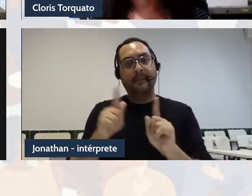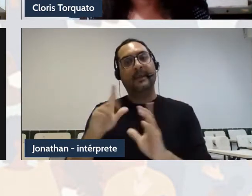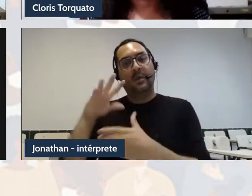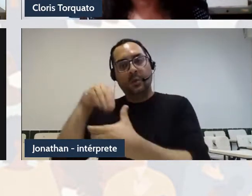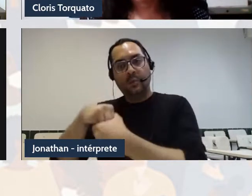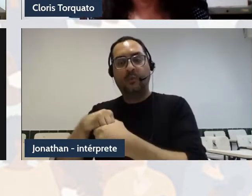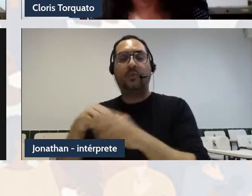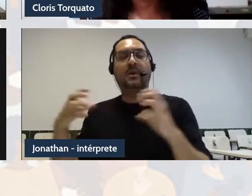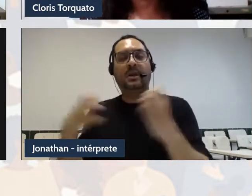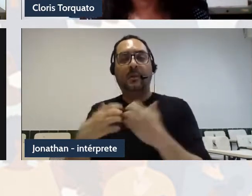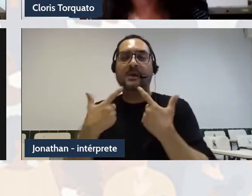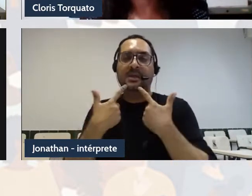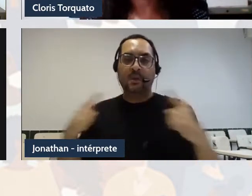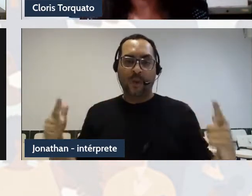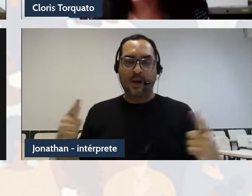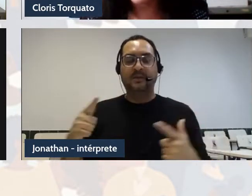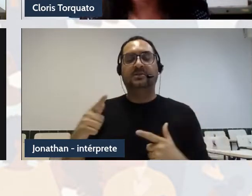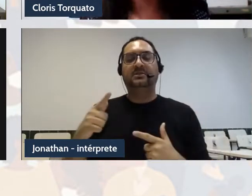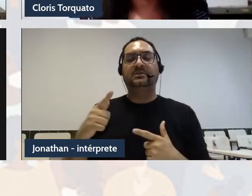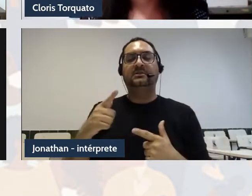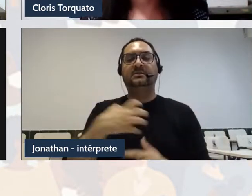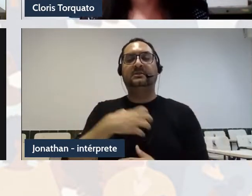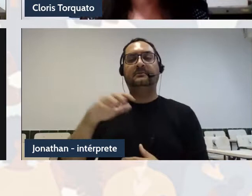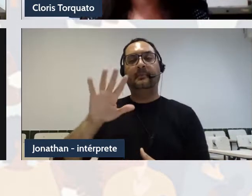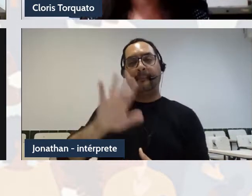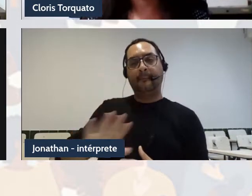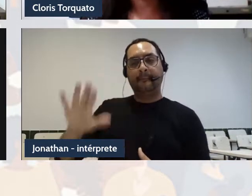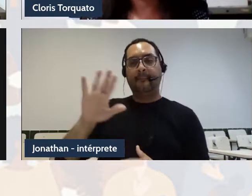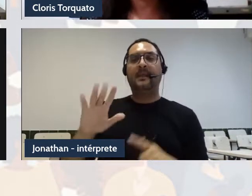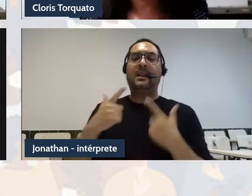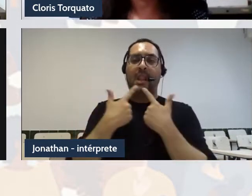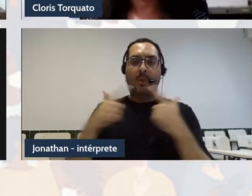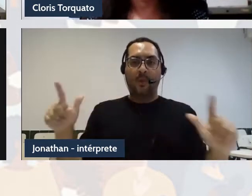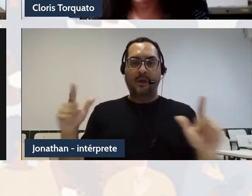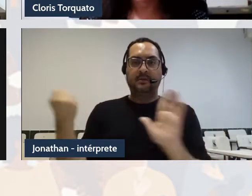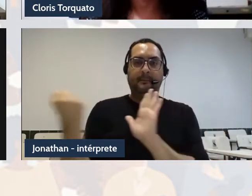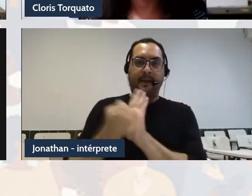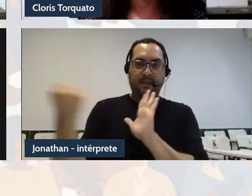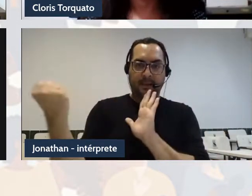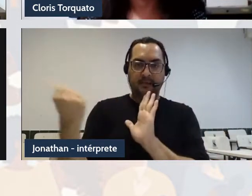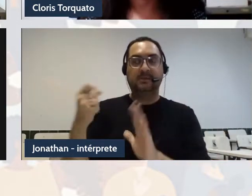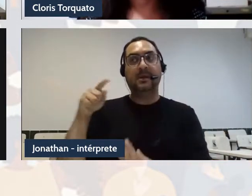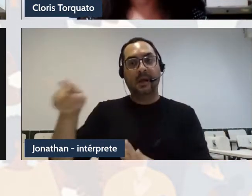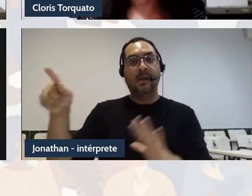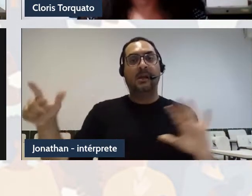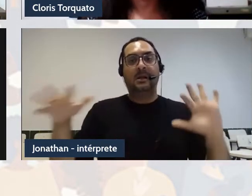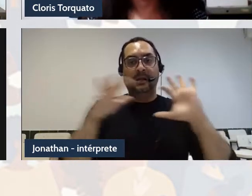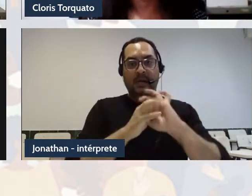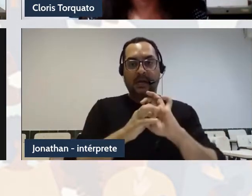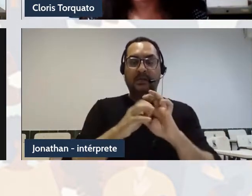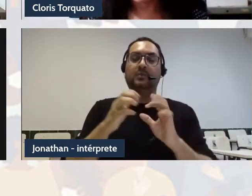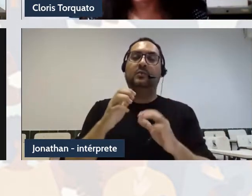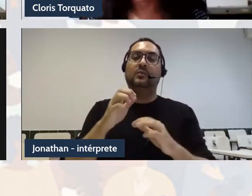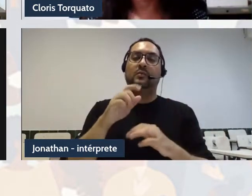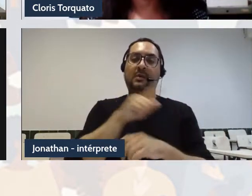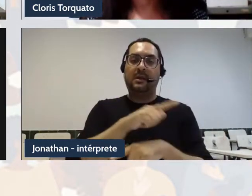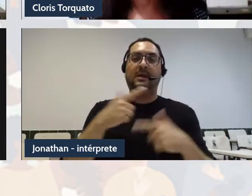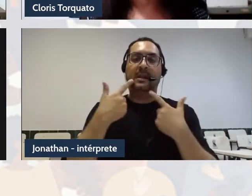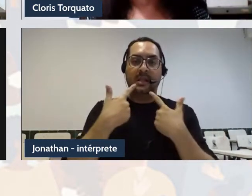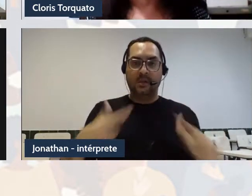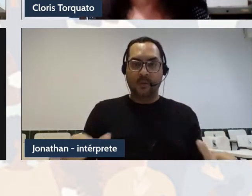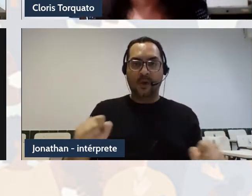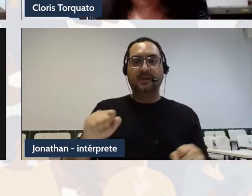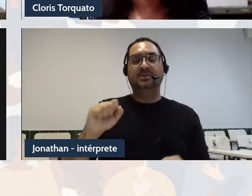abordagens pragmáticas, ligado ao Instituto de Estudos da Linguagem da Universidade Estadual de Campinas.